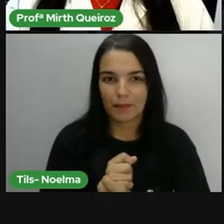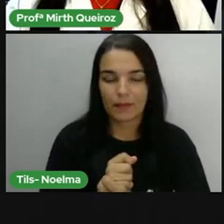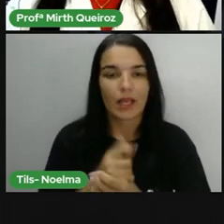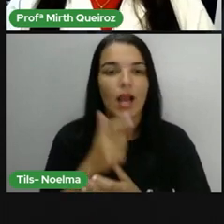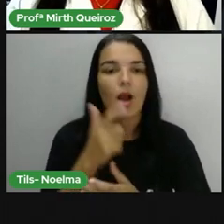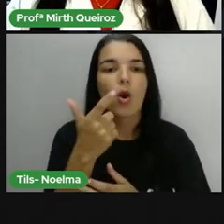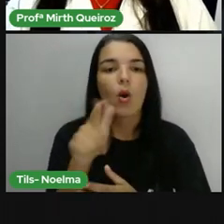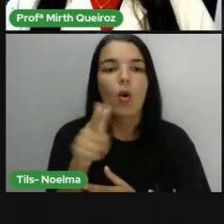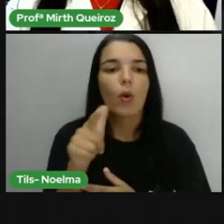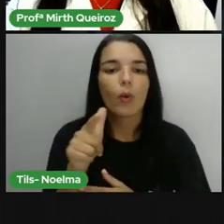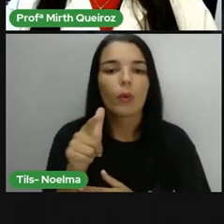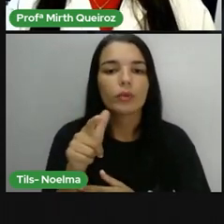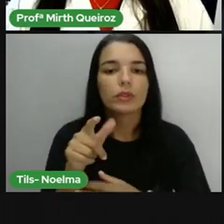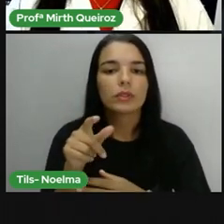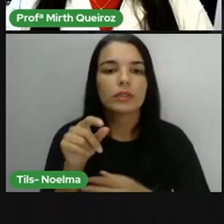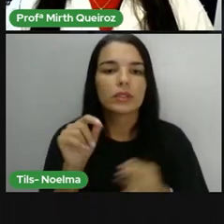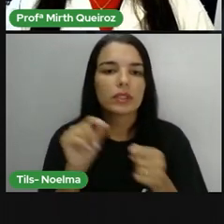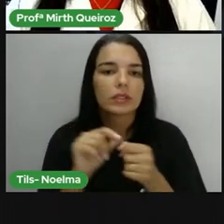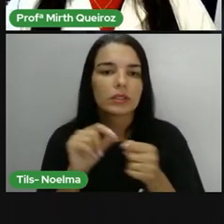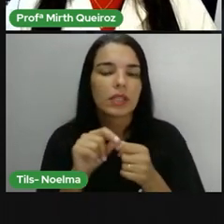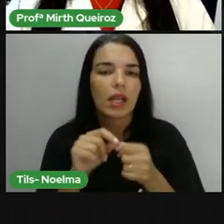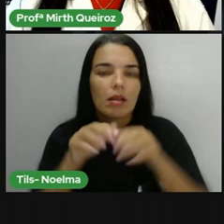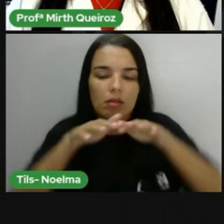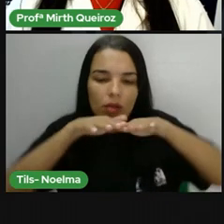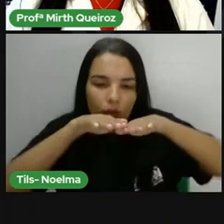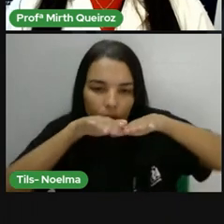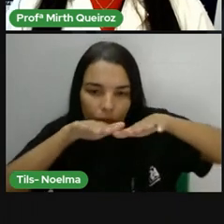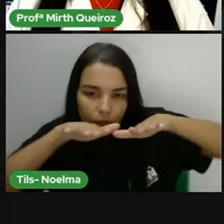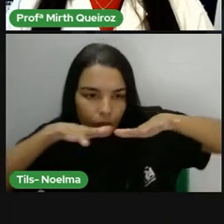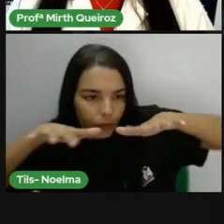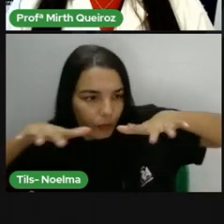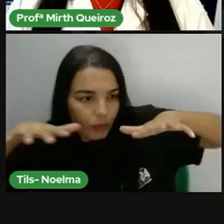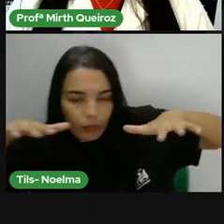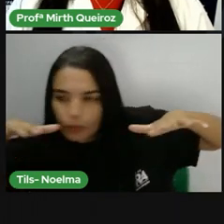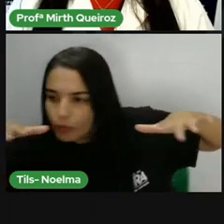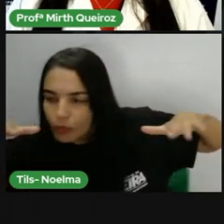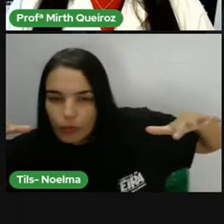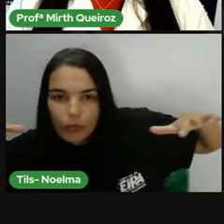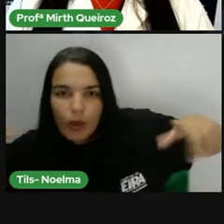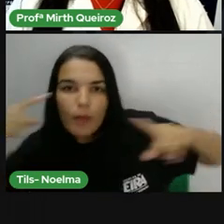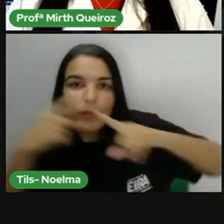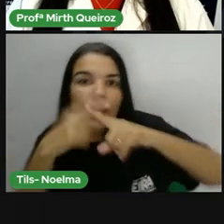Outras são forrageiras importantes para a alimentação animal, né?